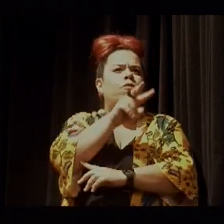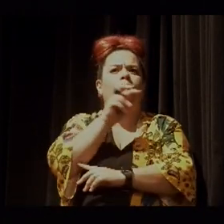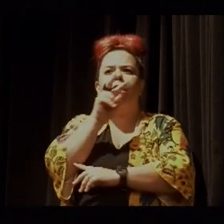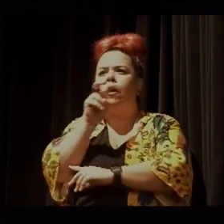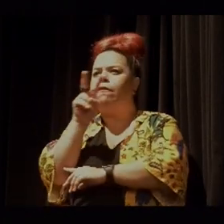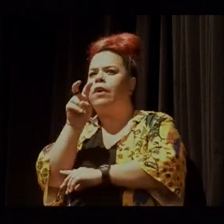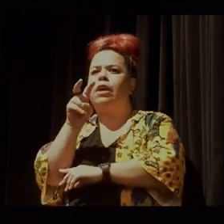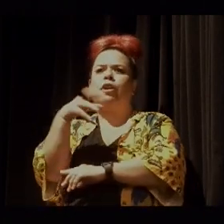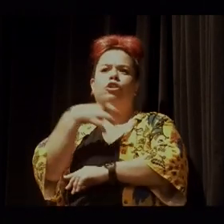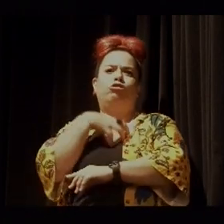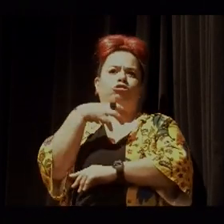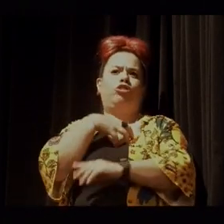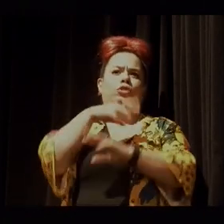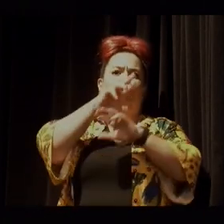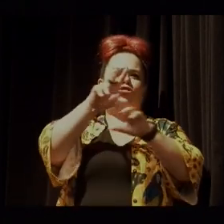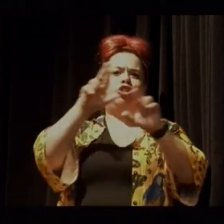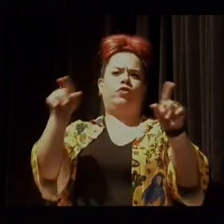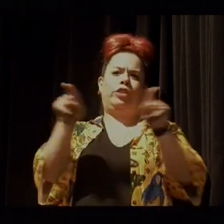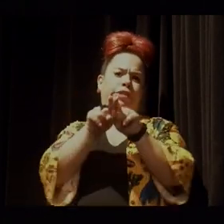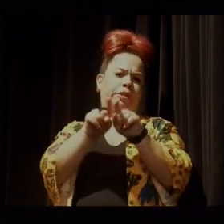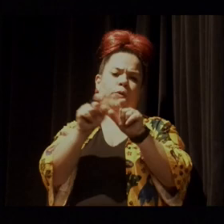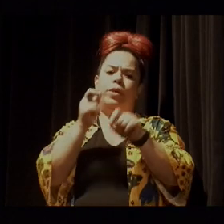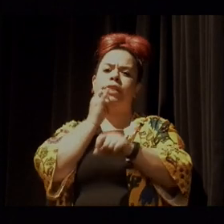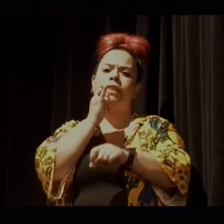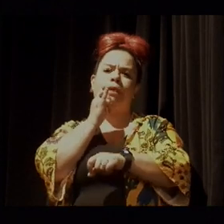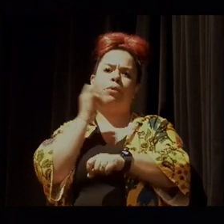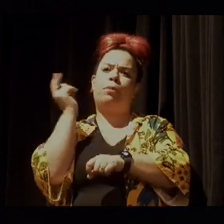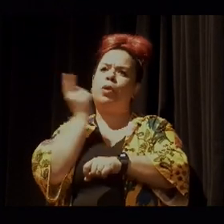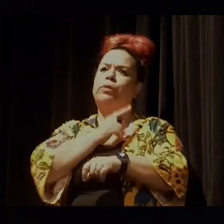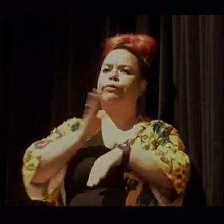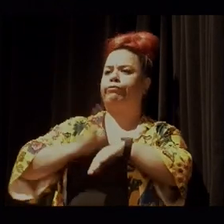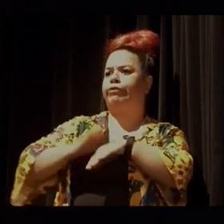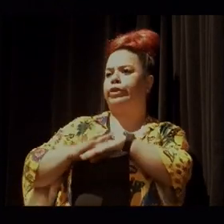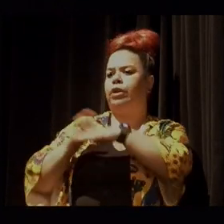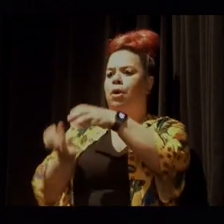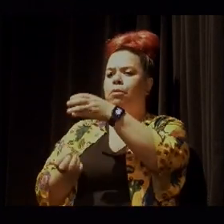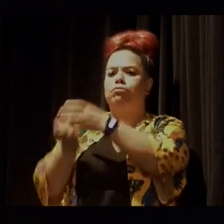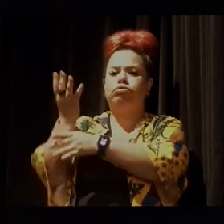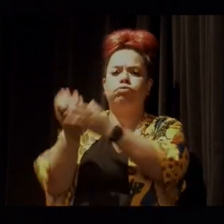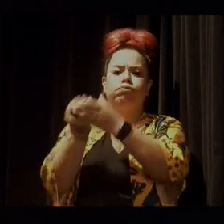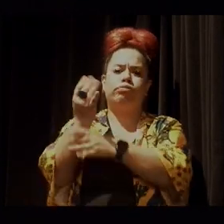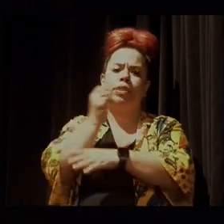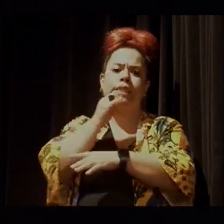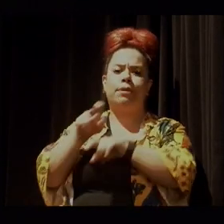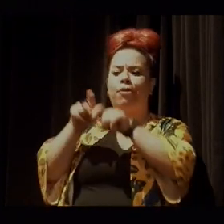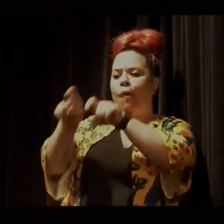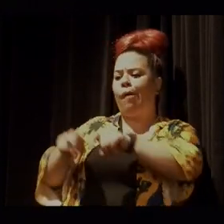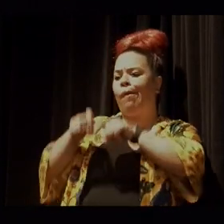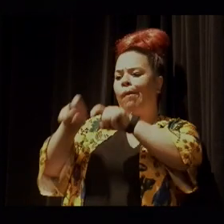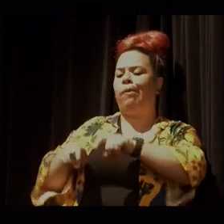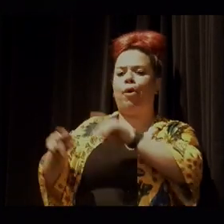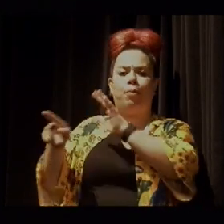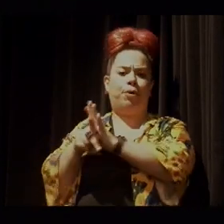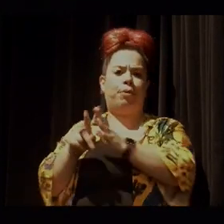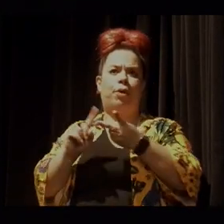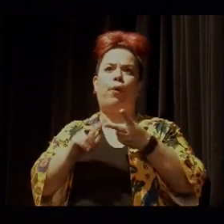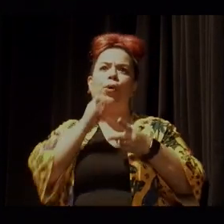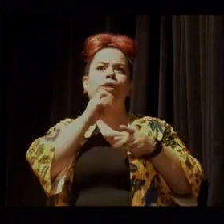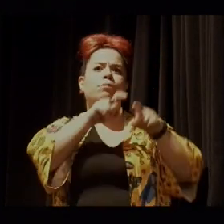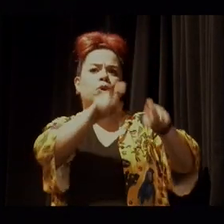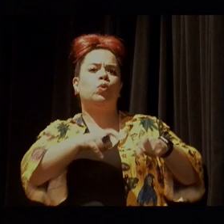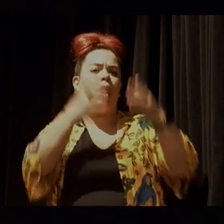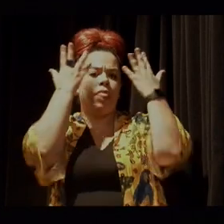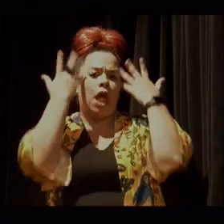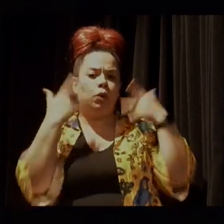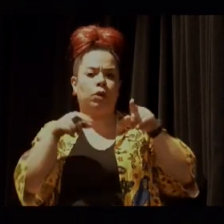formas diferenciadas de produção, seja o que a gente chama de agroecologia, o que a gente chama de agricultura orgânica